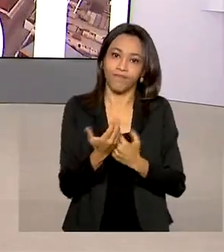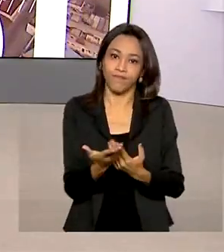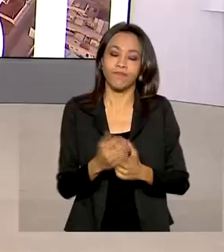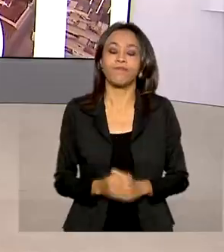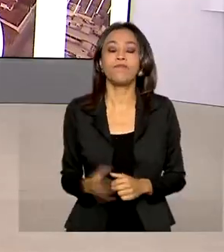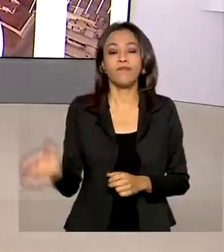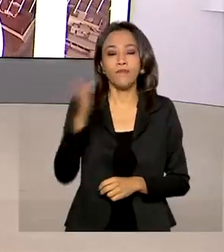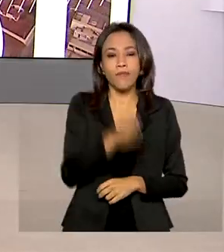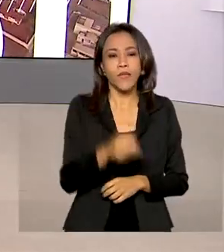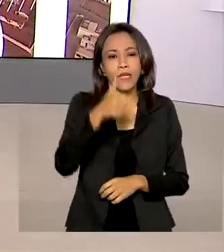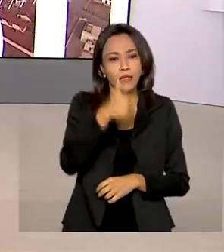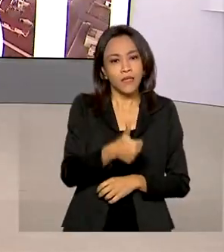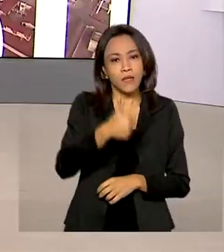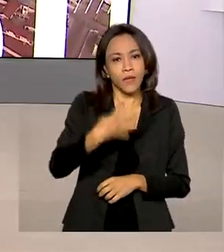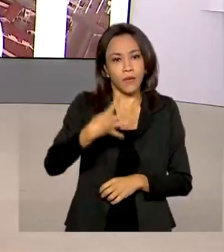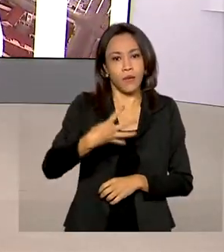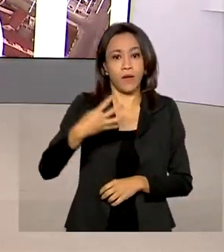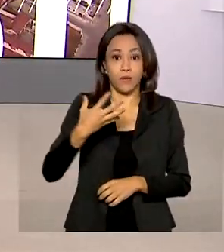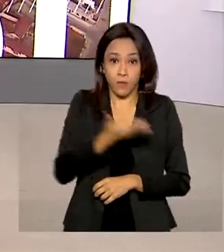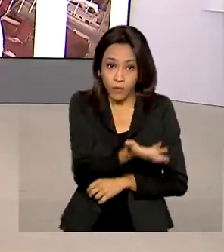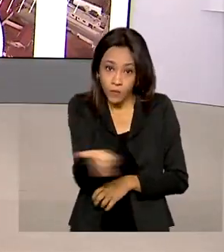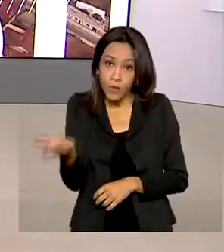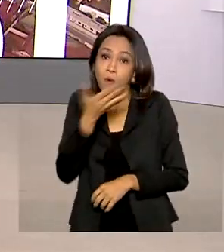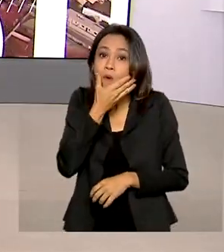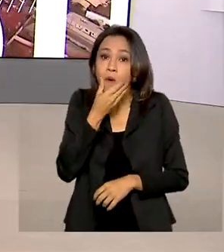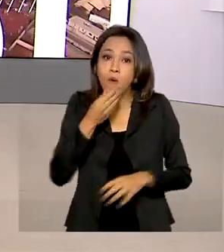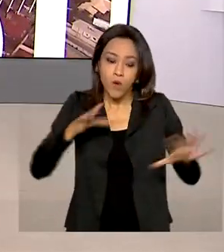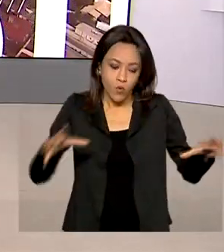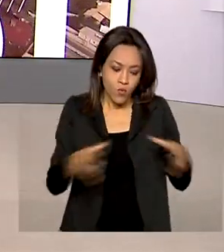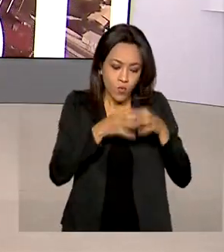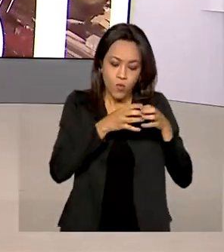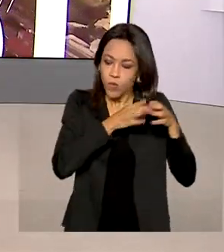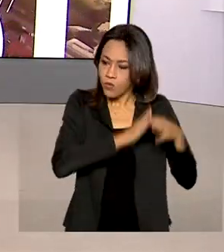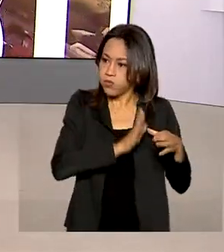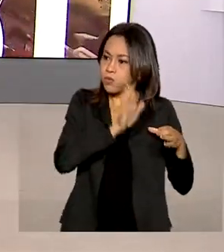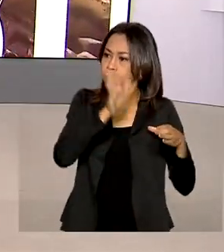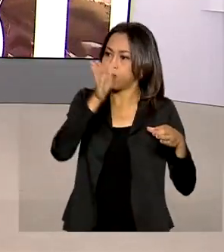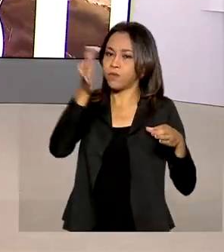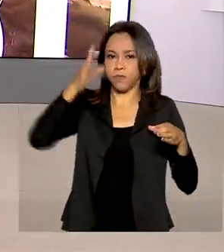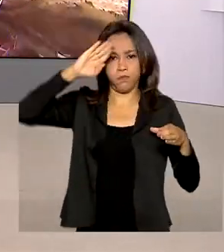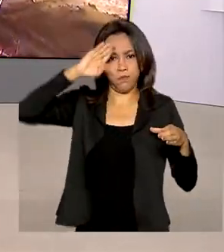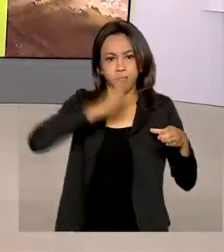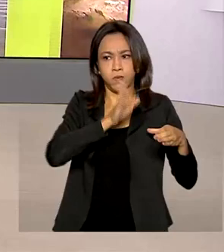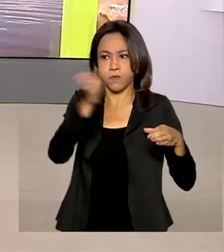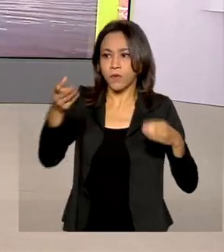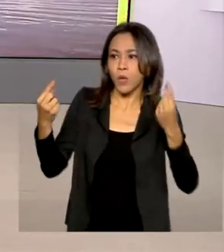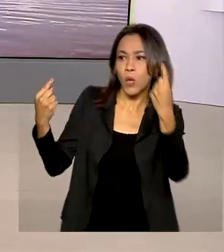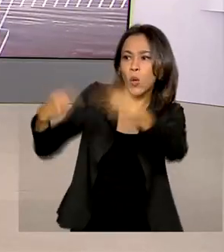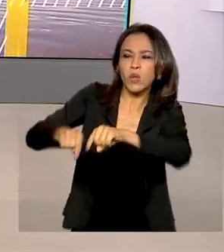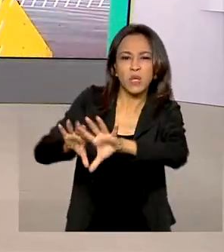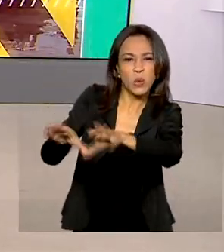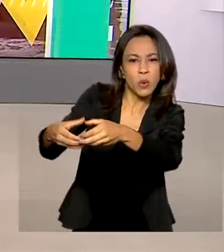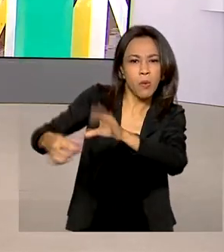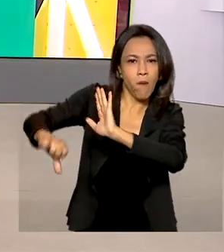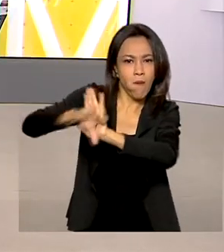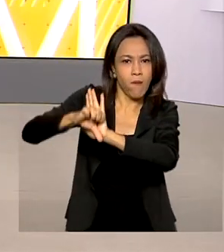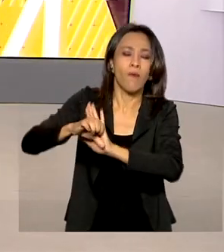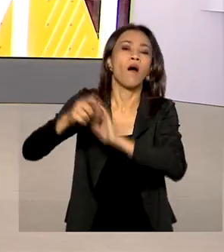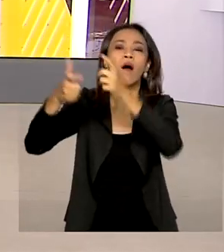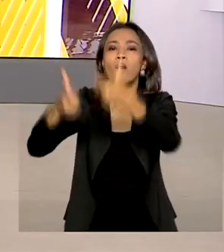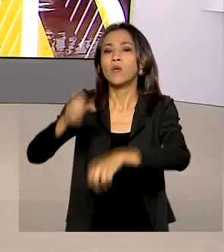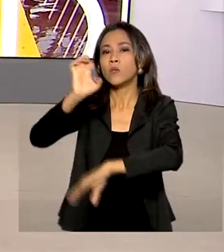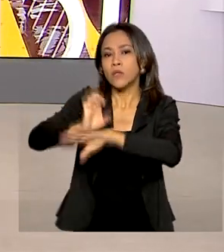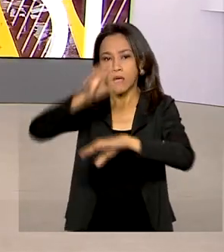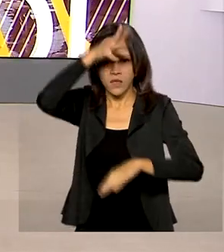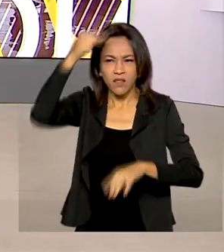144 homens da Força Nacional foram enviados para ajudar no combate às facções criminosas no Amazonas. O Estado